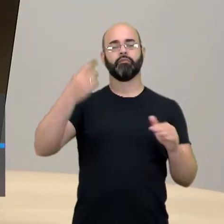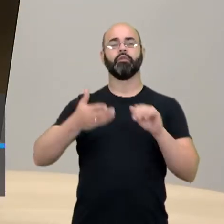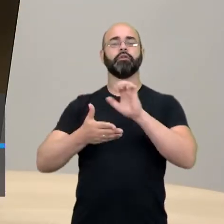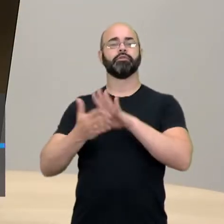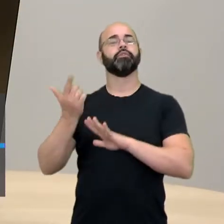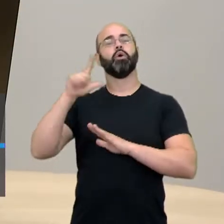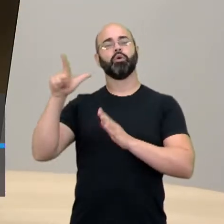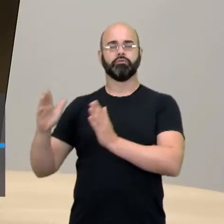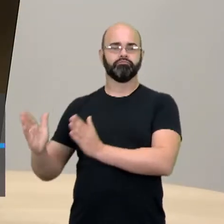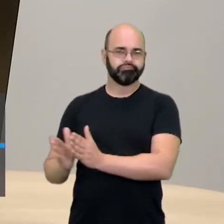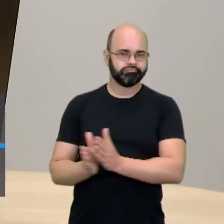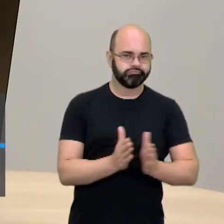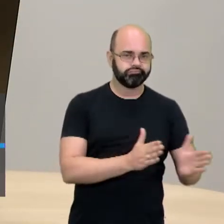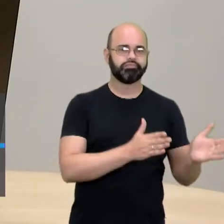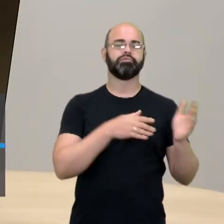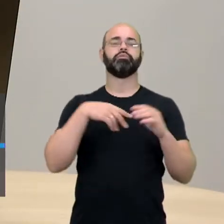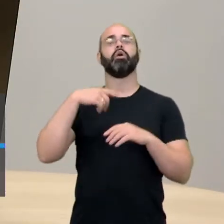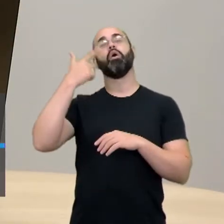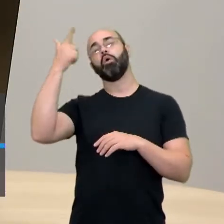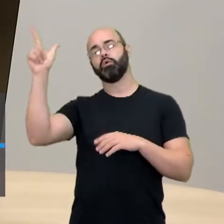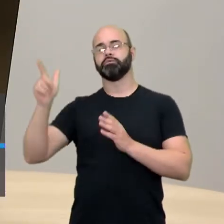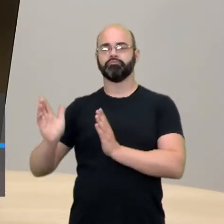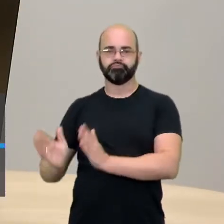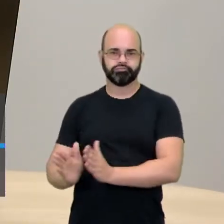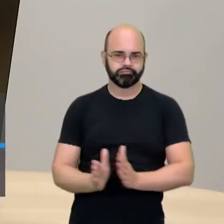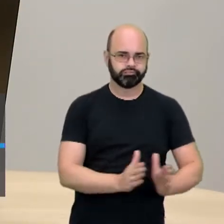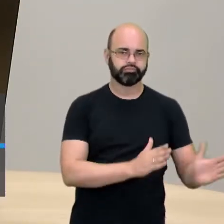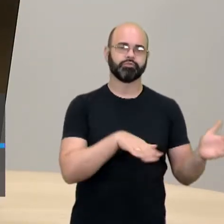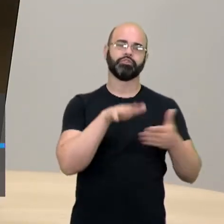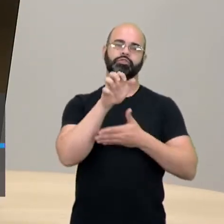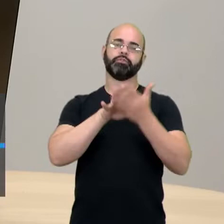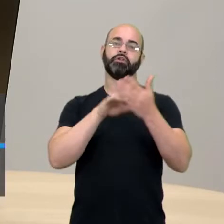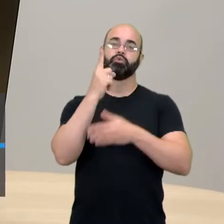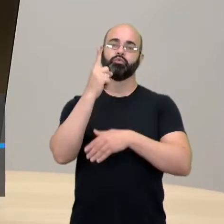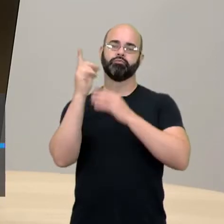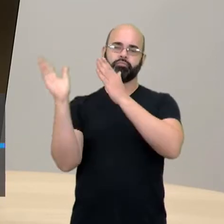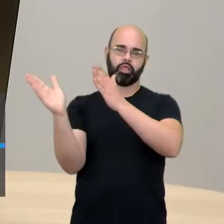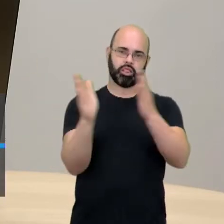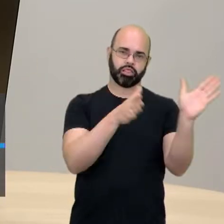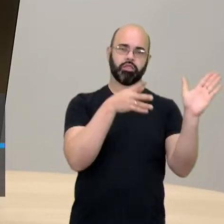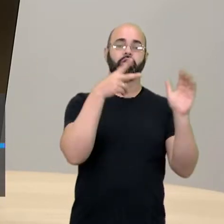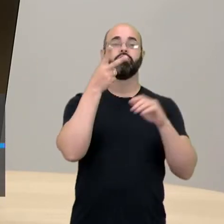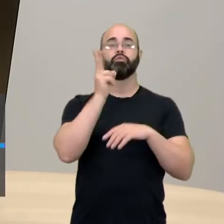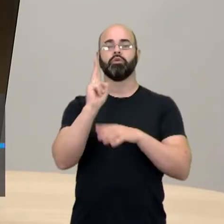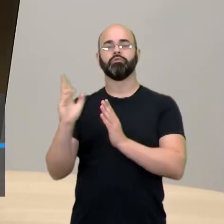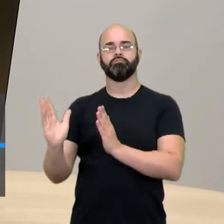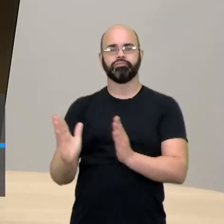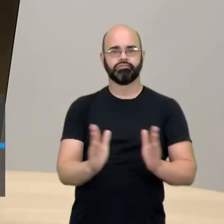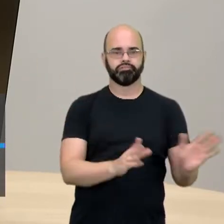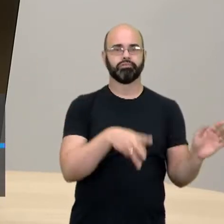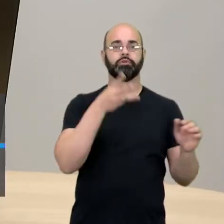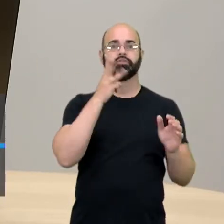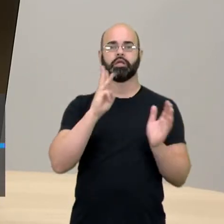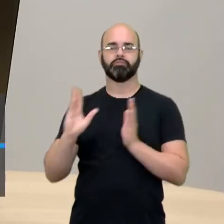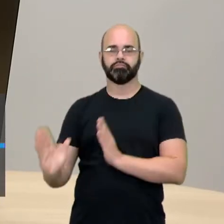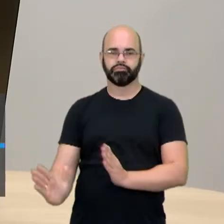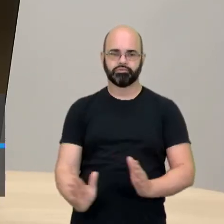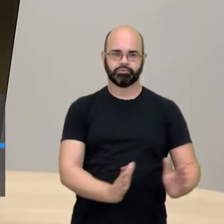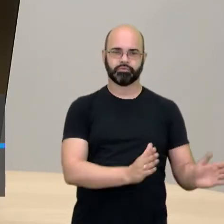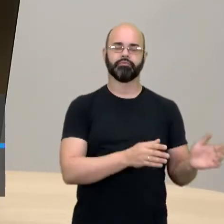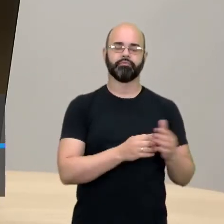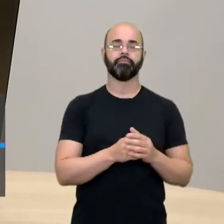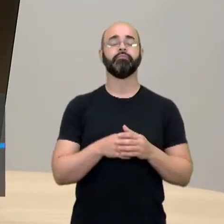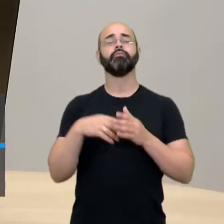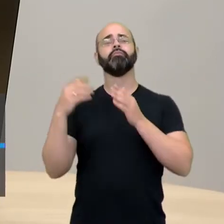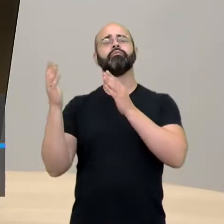tá certo? Agora a gente chega na última etapa dessa primeira fase, que é precisamente a etapa de sistematização. O que significa